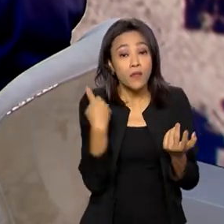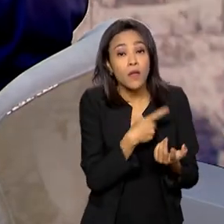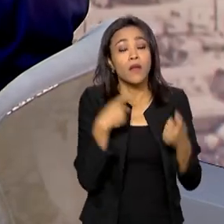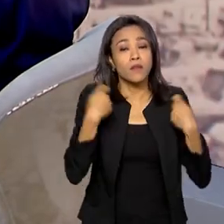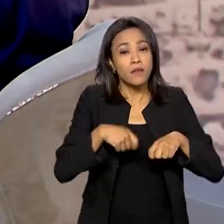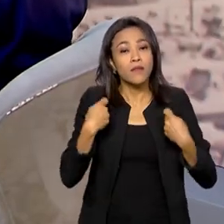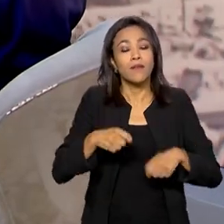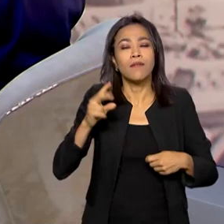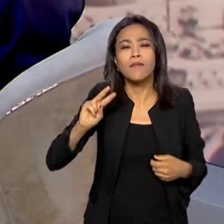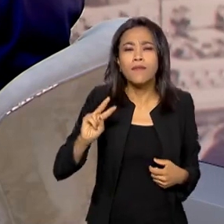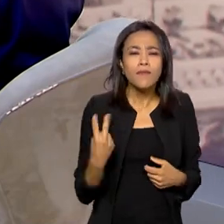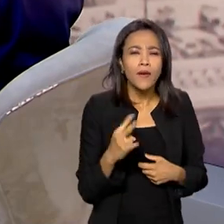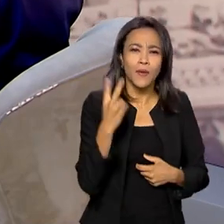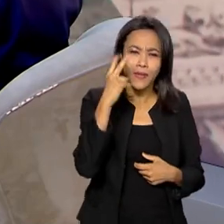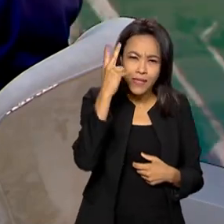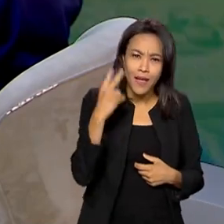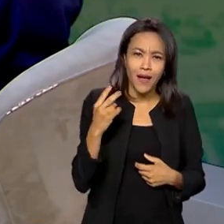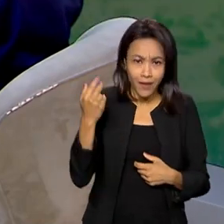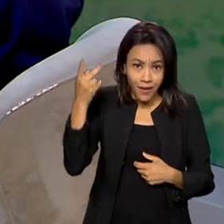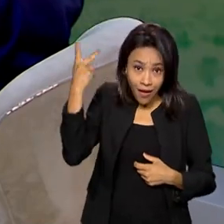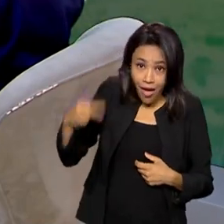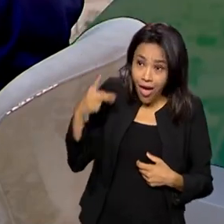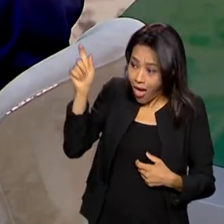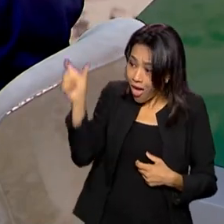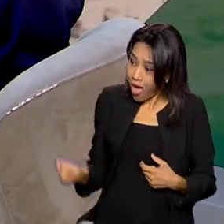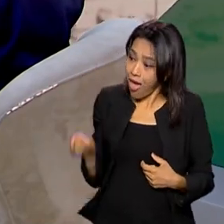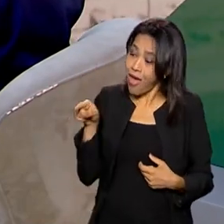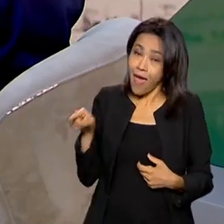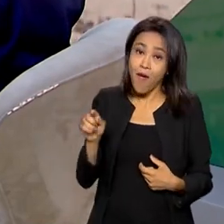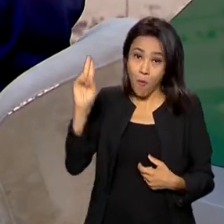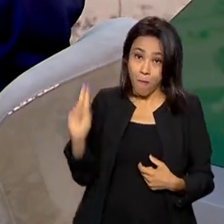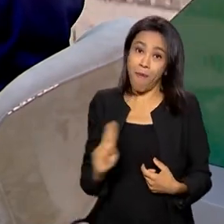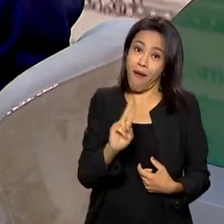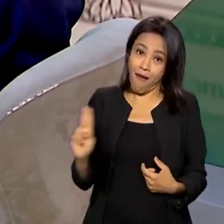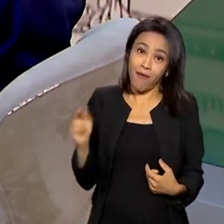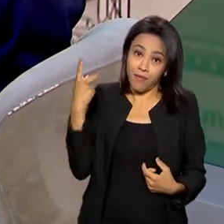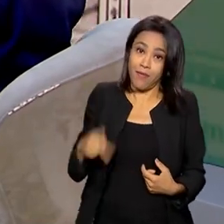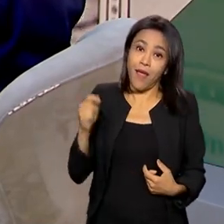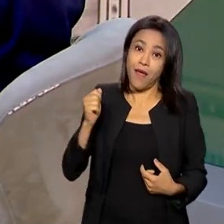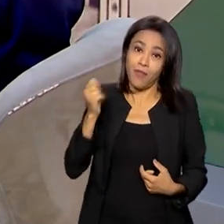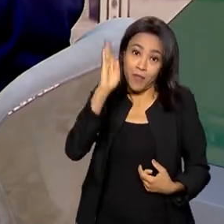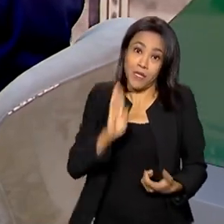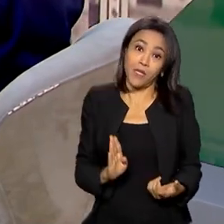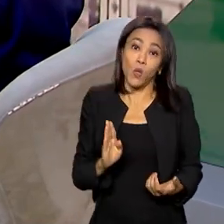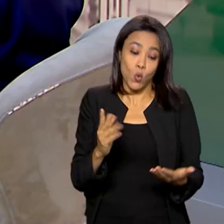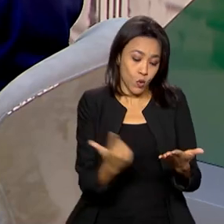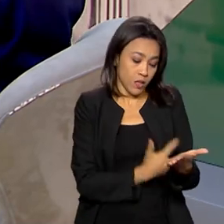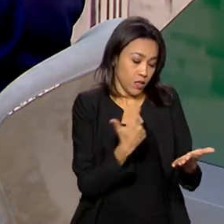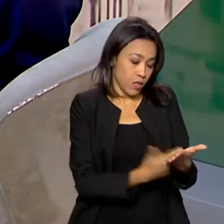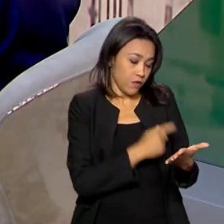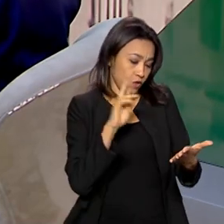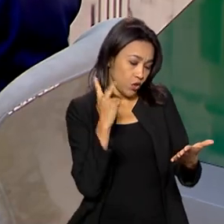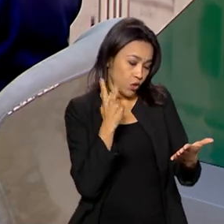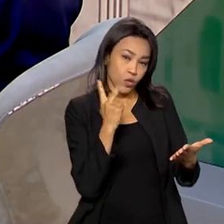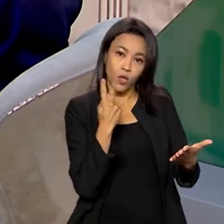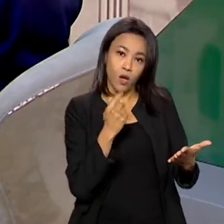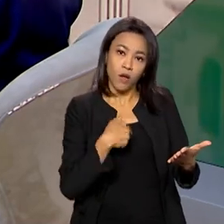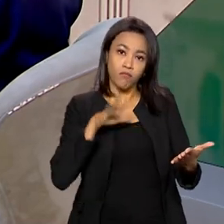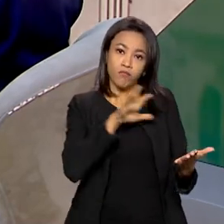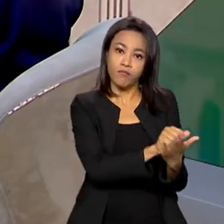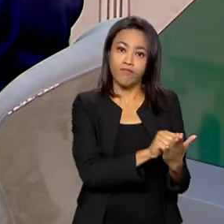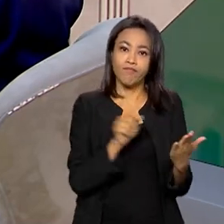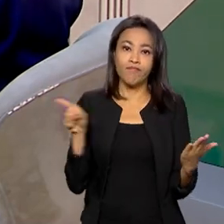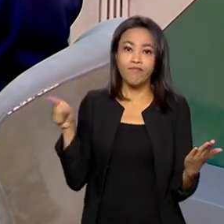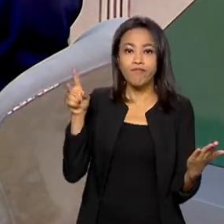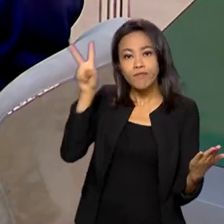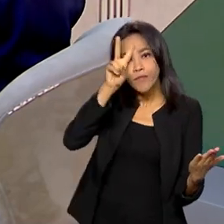a inovação feita por um brasileiro, o padre Landel de Moura, que os livros de história não registram, mas que a gente sabe